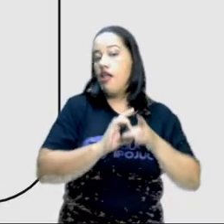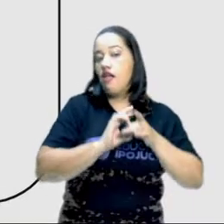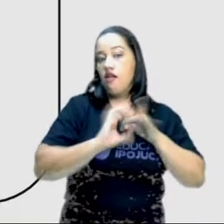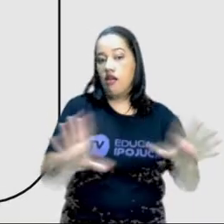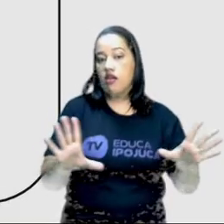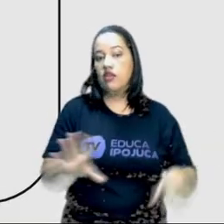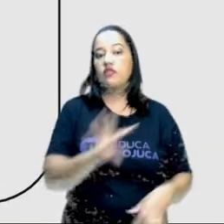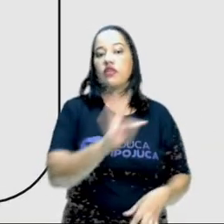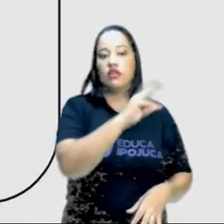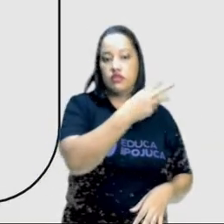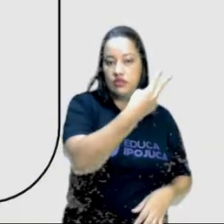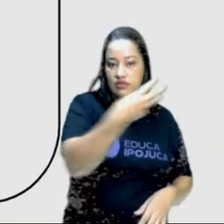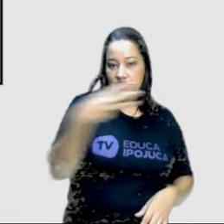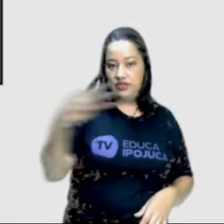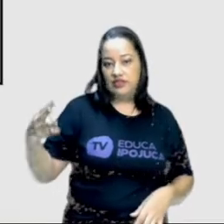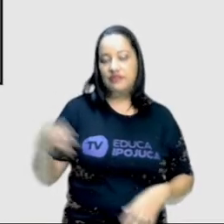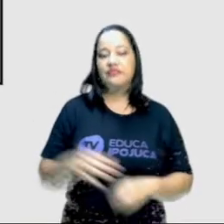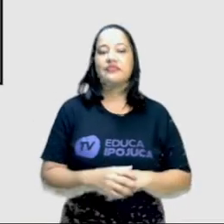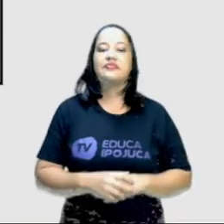da Tim.